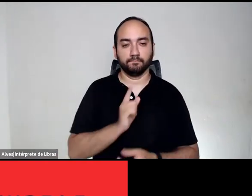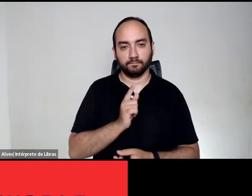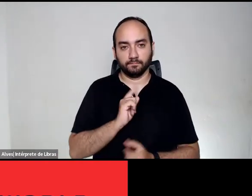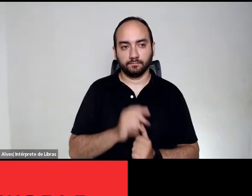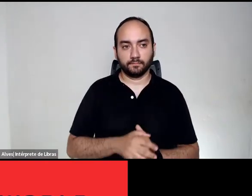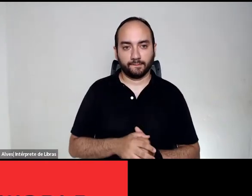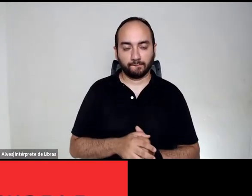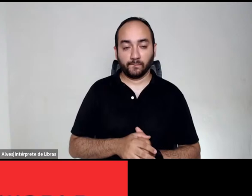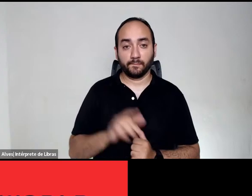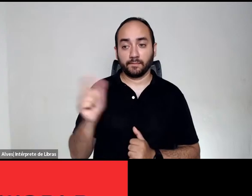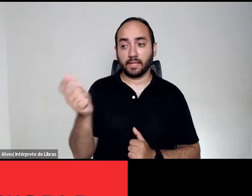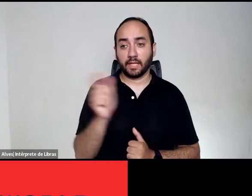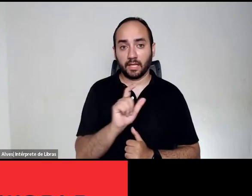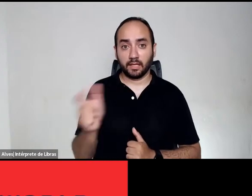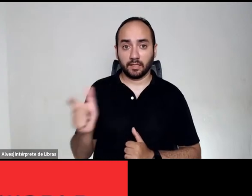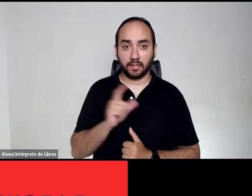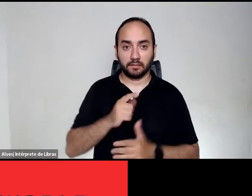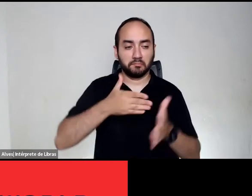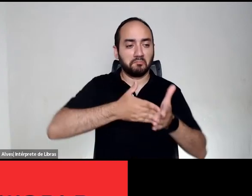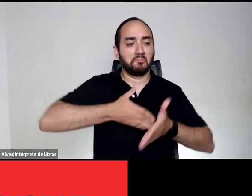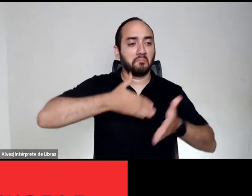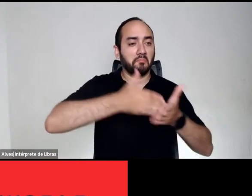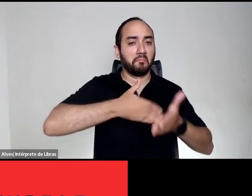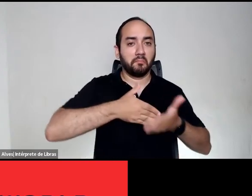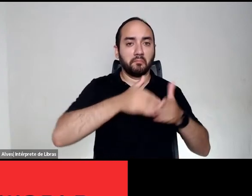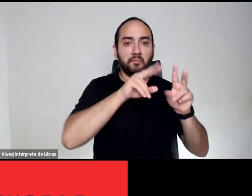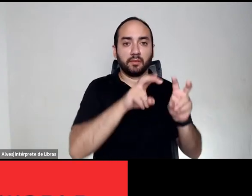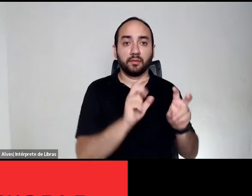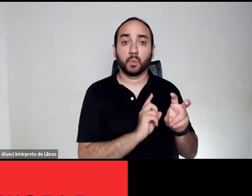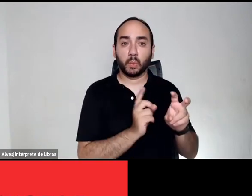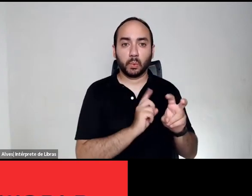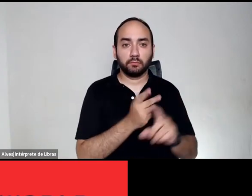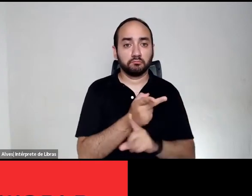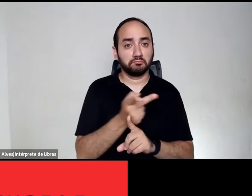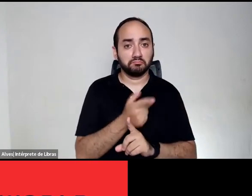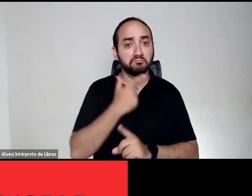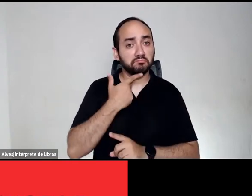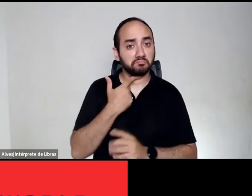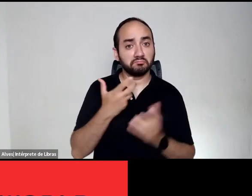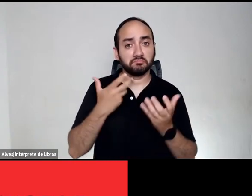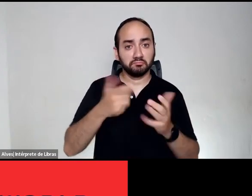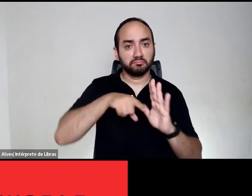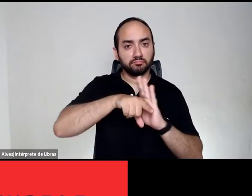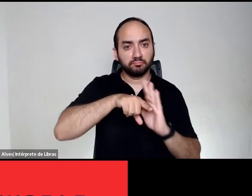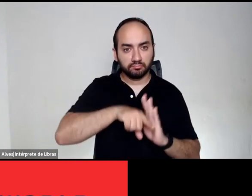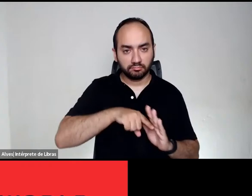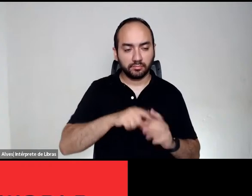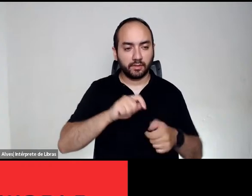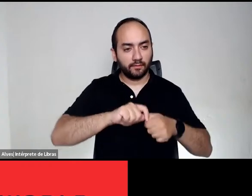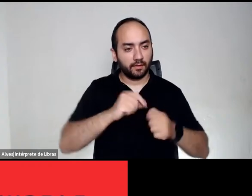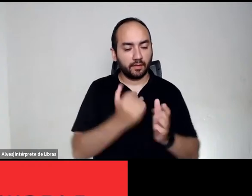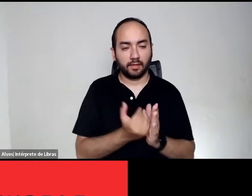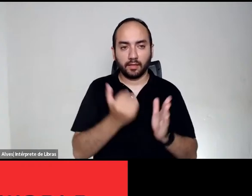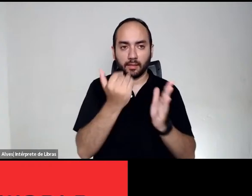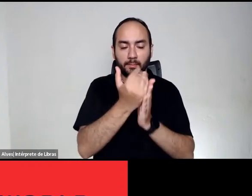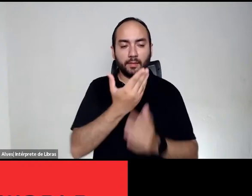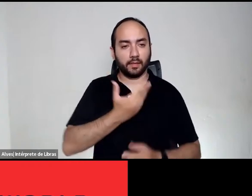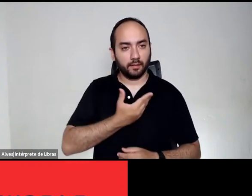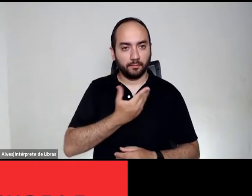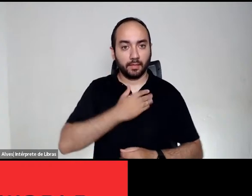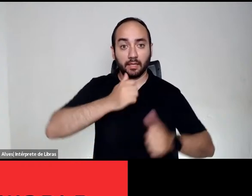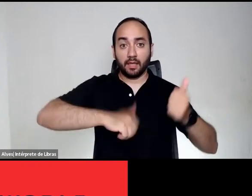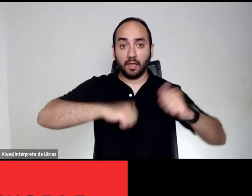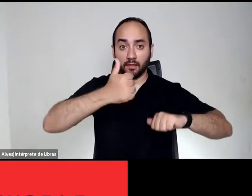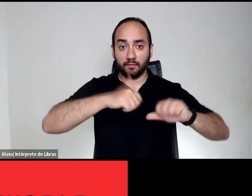Não é o algoritmo que te limita aos assuntos, é pesquisar seus desejos, fazer mais amigos e apresentar qualidades